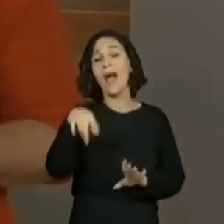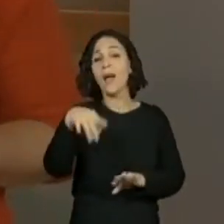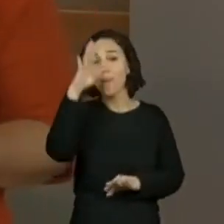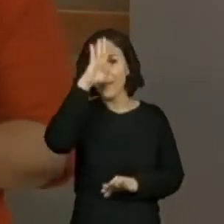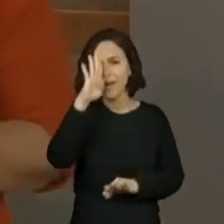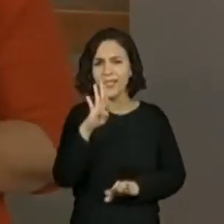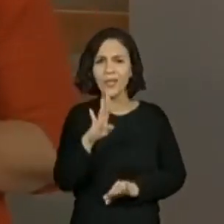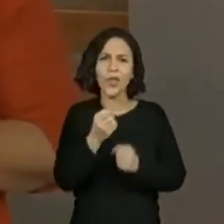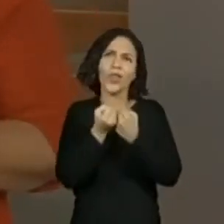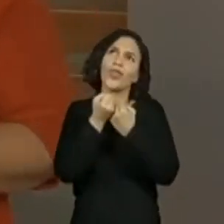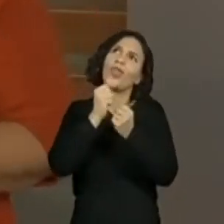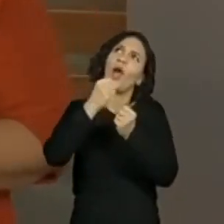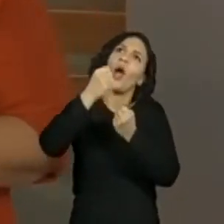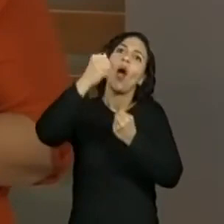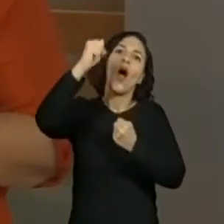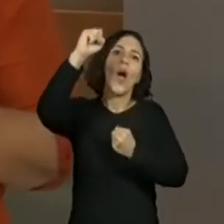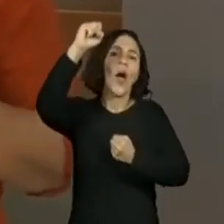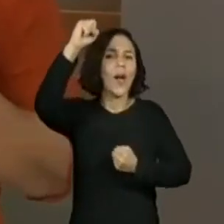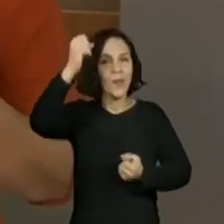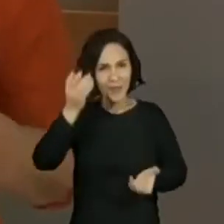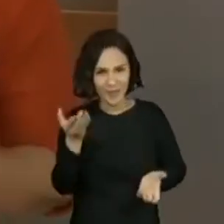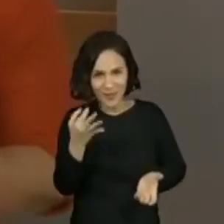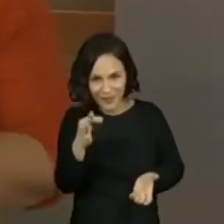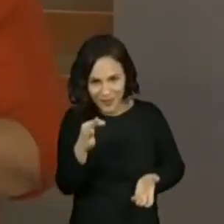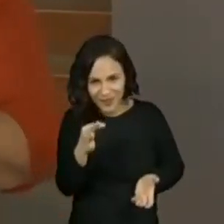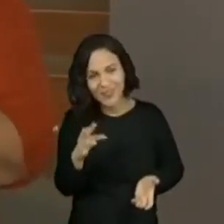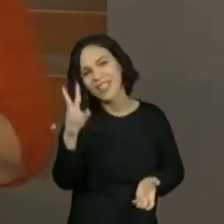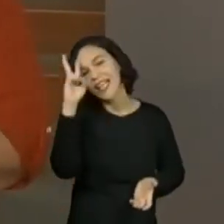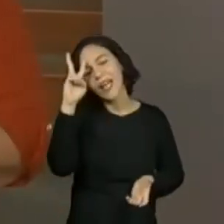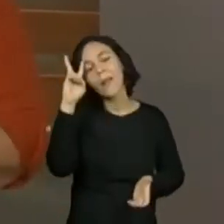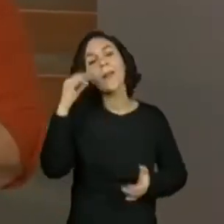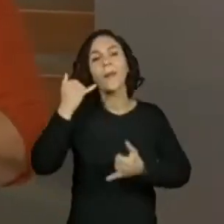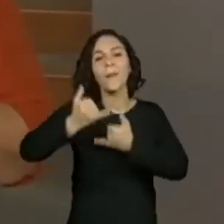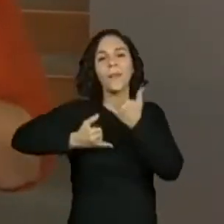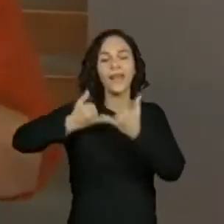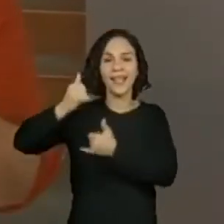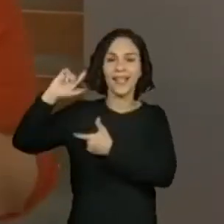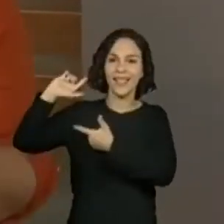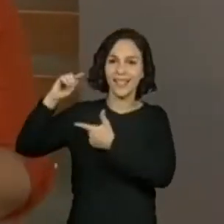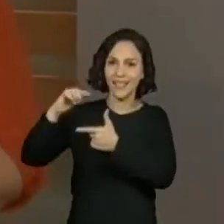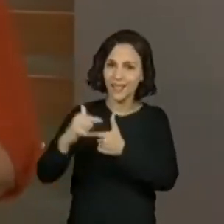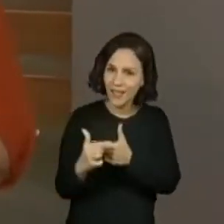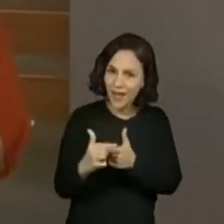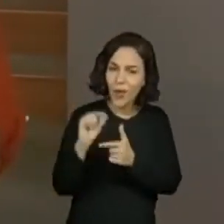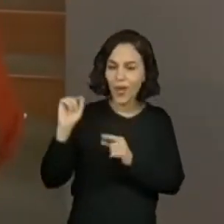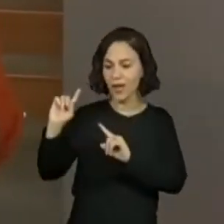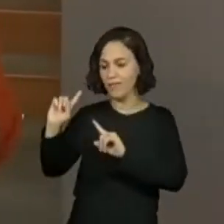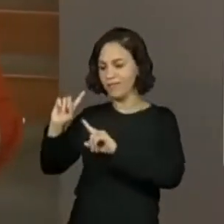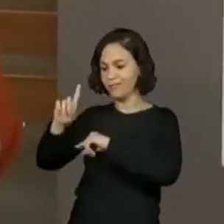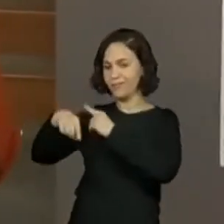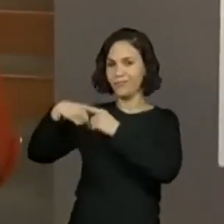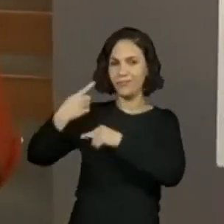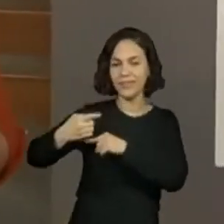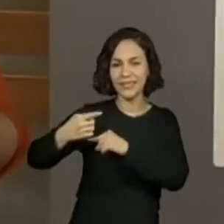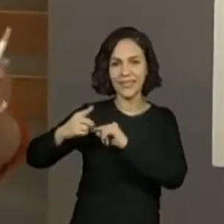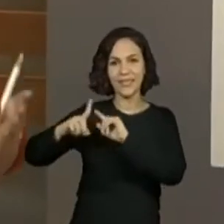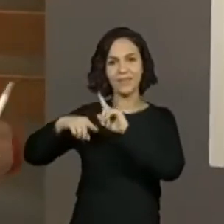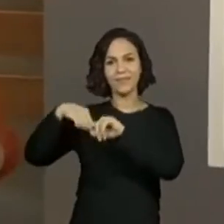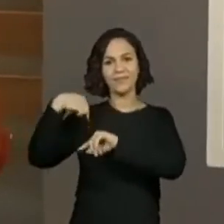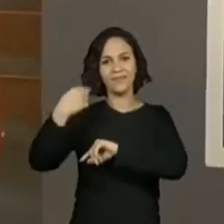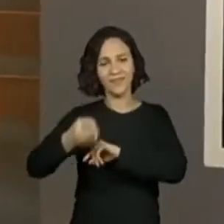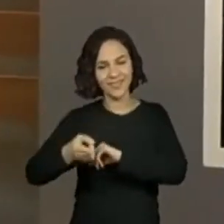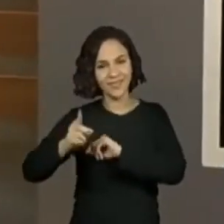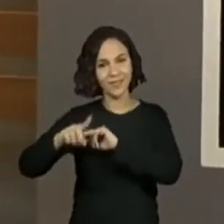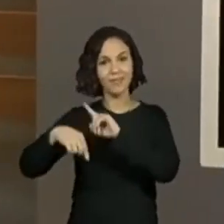grande e tem essas questões. Lembram de brincadeiras tradicionais que são passadas de gerações para gerações,